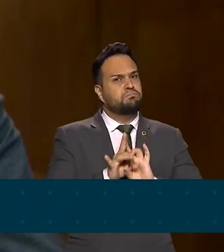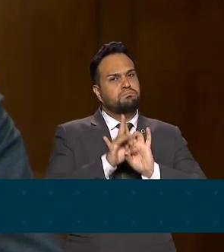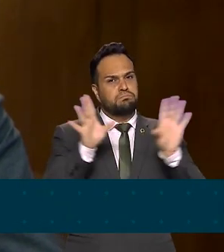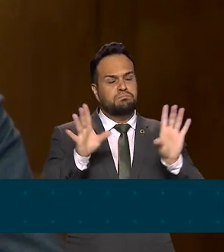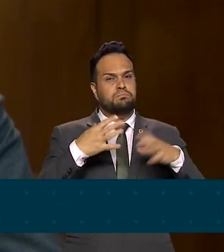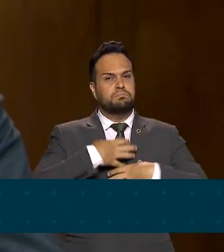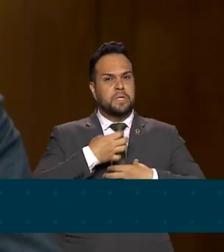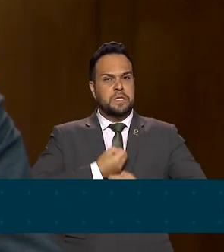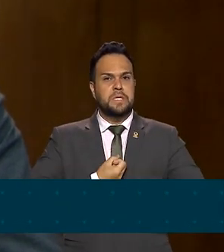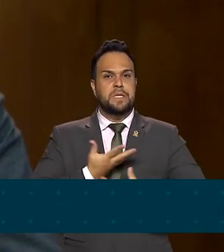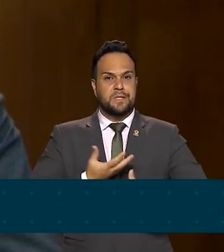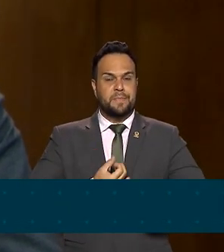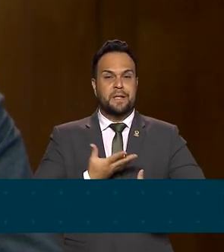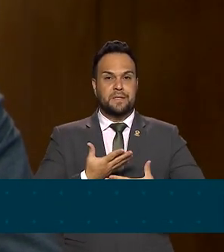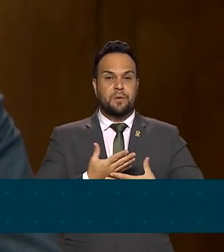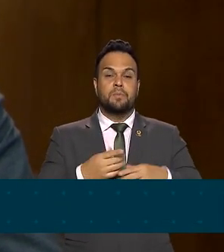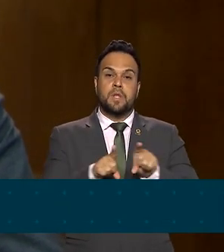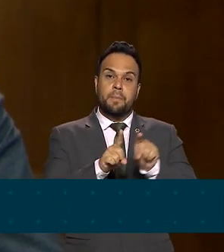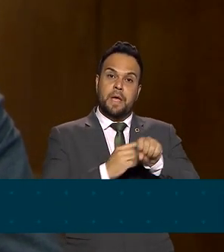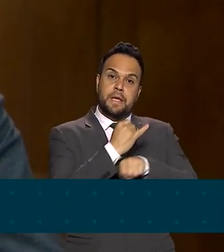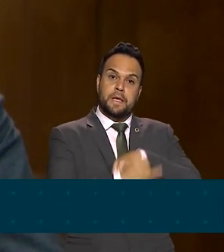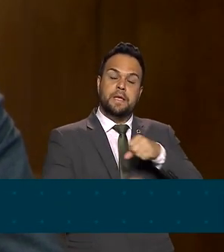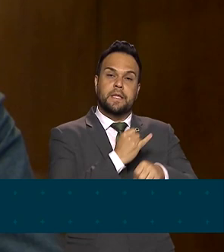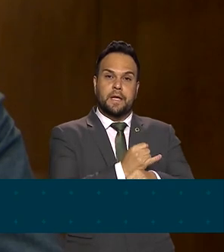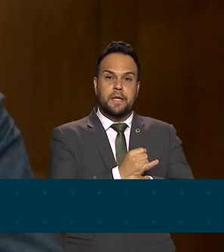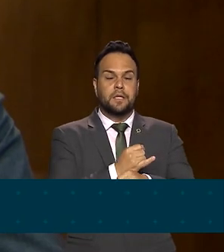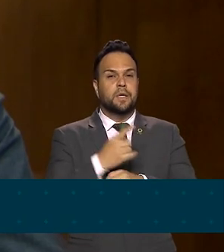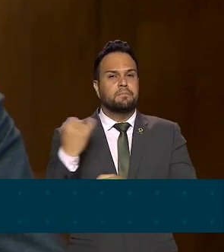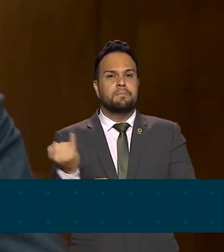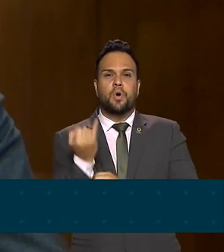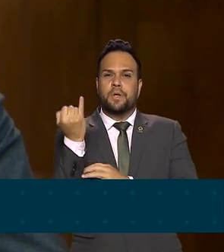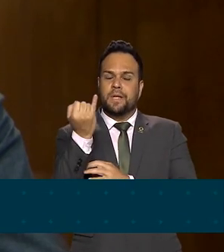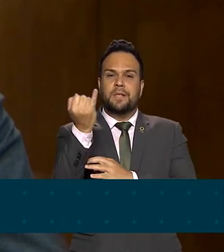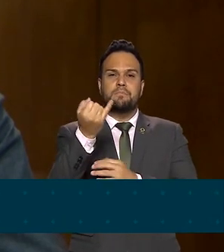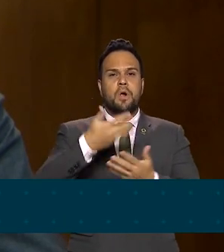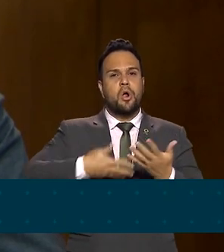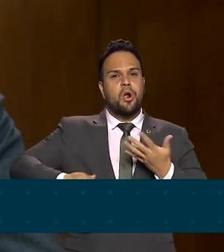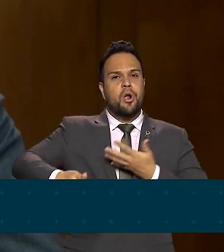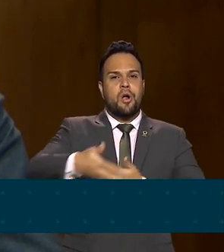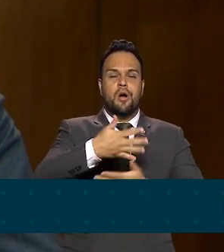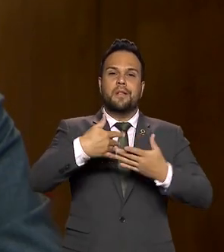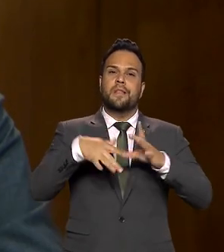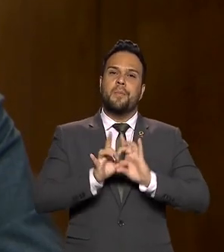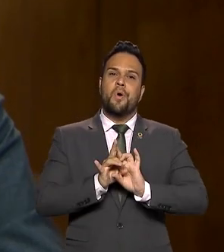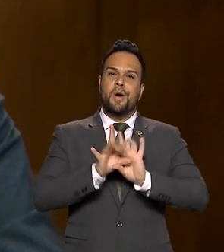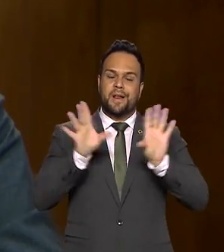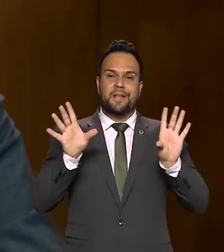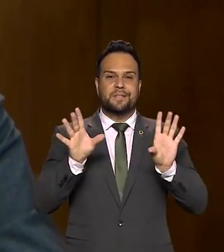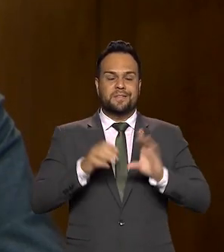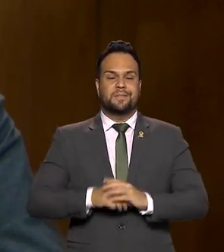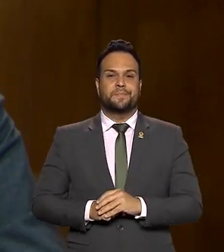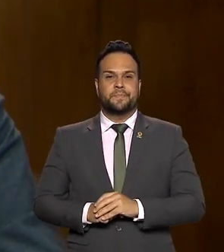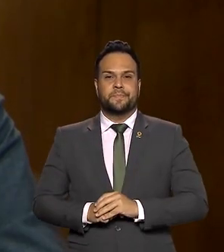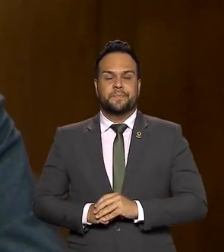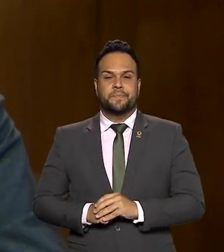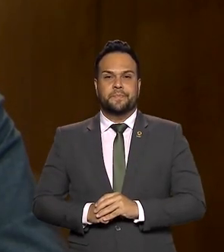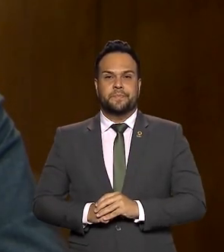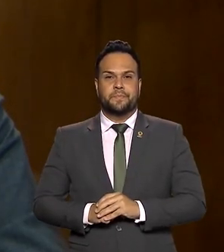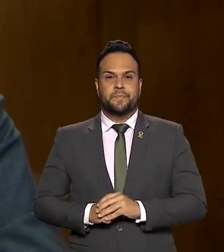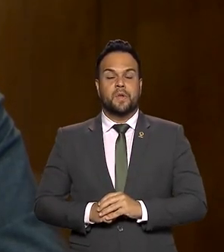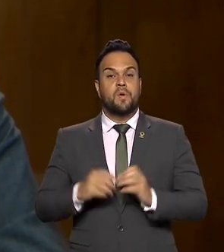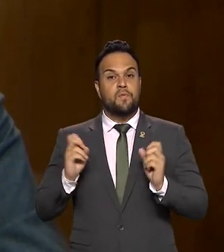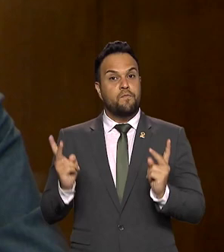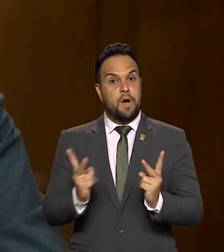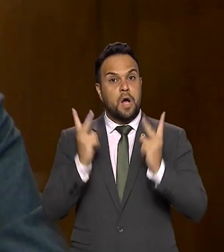associação e expressão, inclusive na internet, algo essencial para o bom funcionamento de uma democracia saudável.